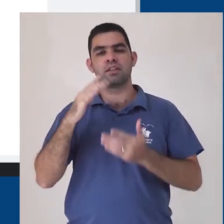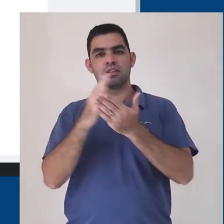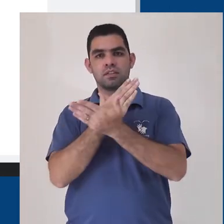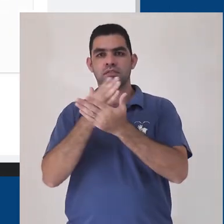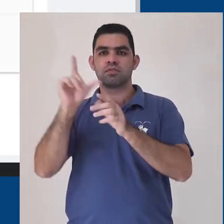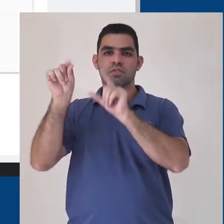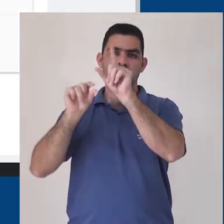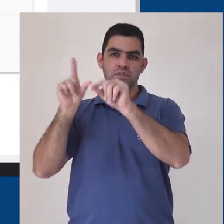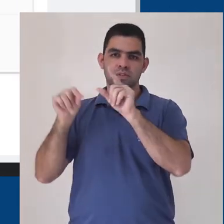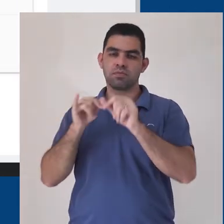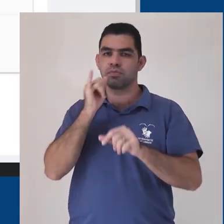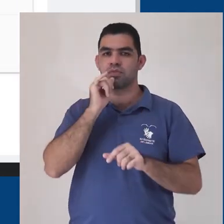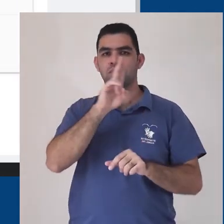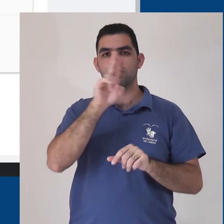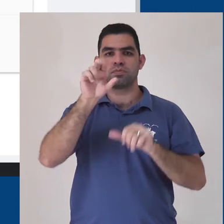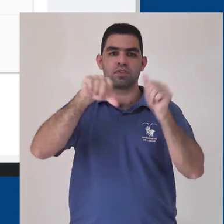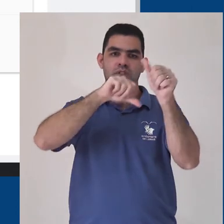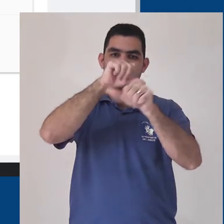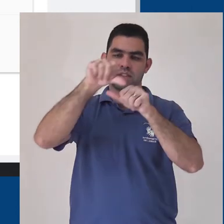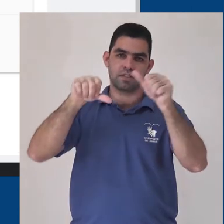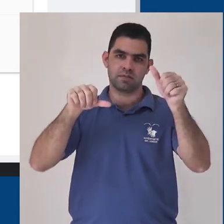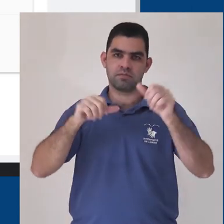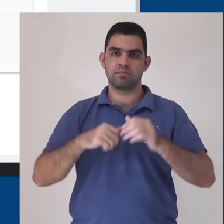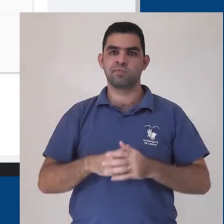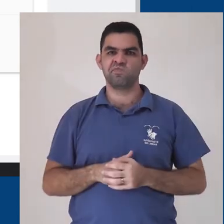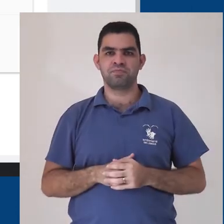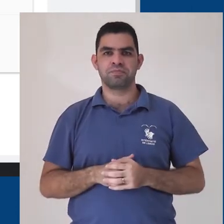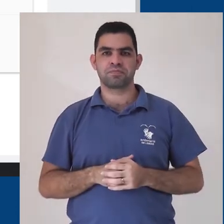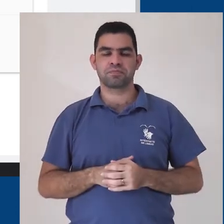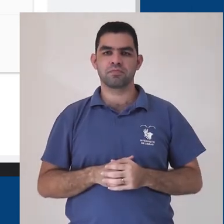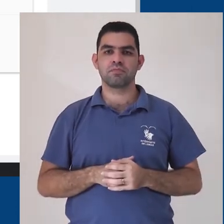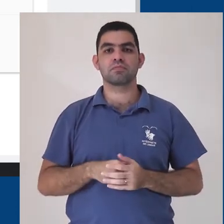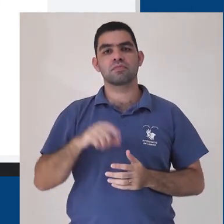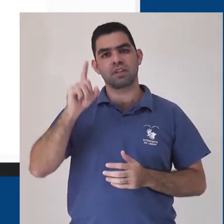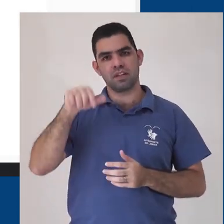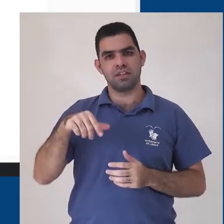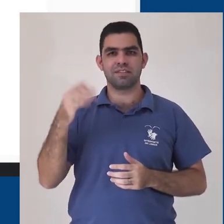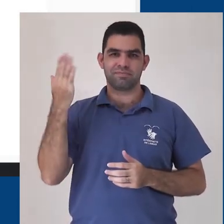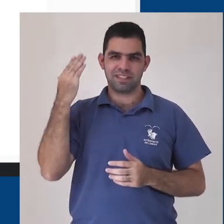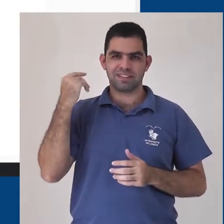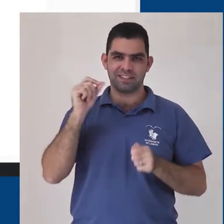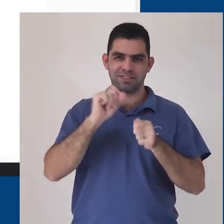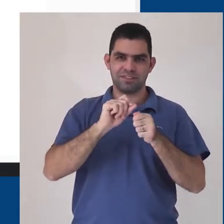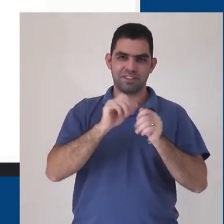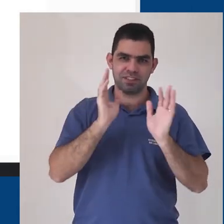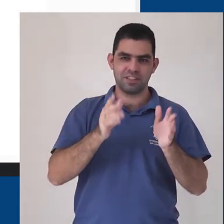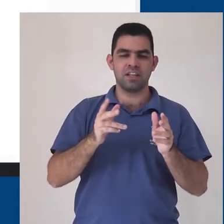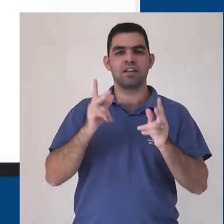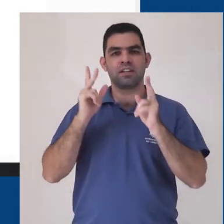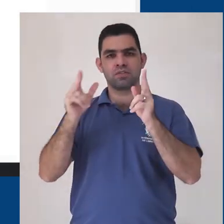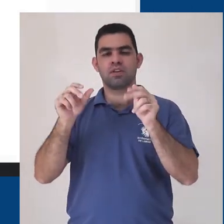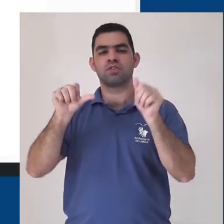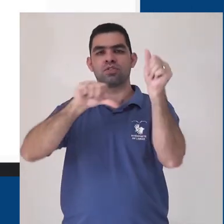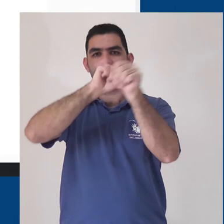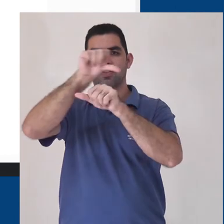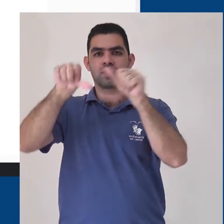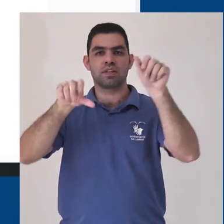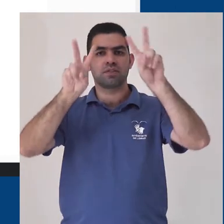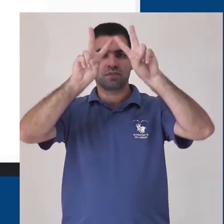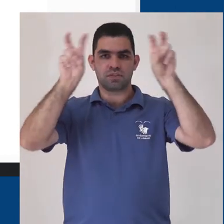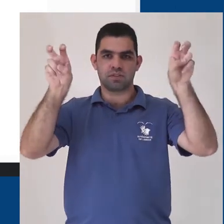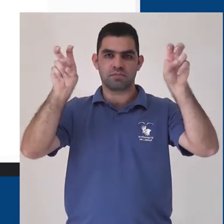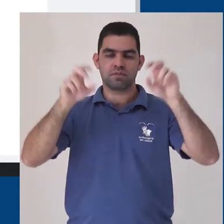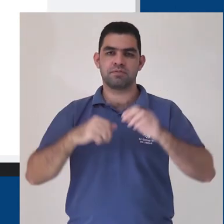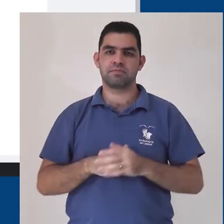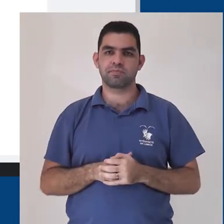algumas opções, como Renomear, que é uma outra maneira de realizar a mesma ação que fizemos no começo do vídeo e editar o título